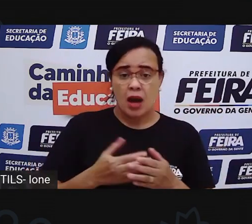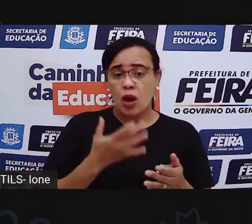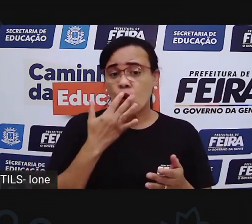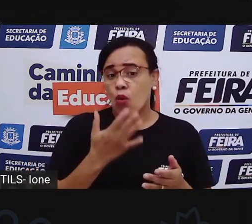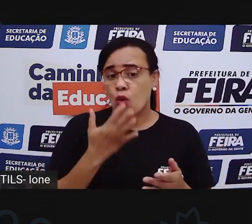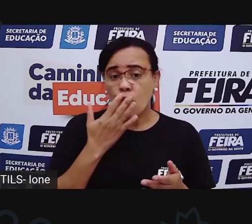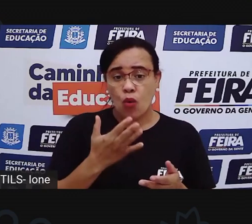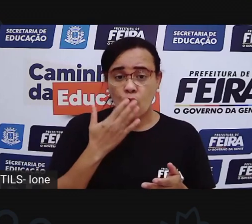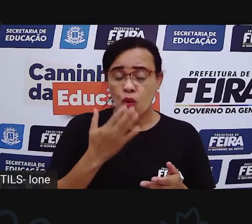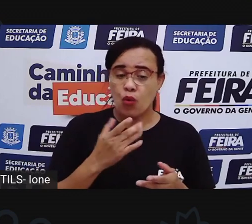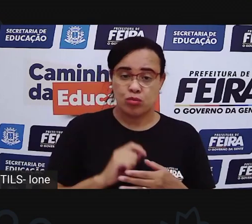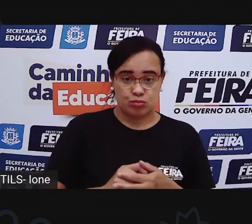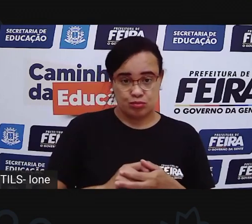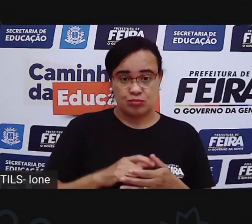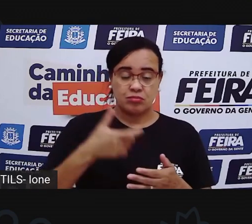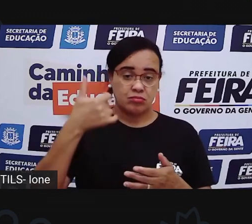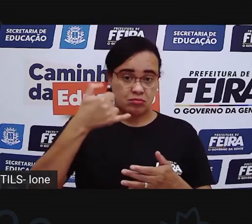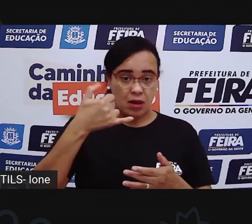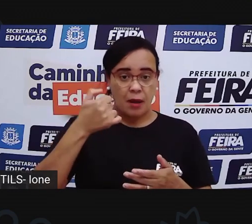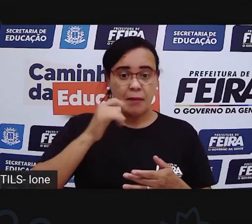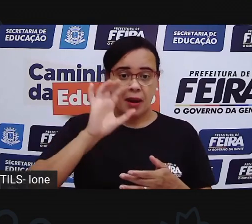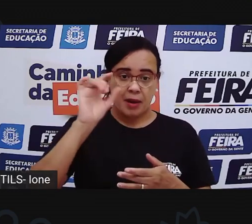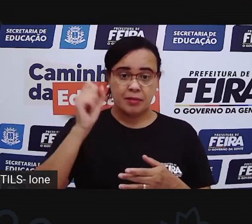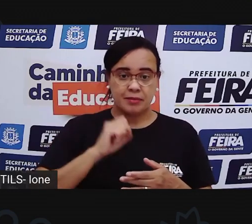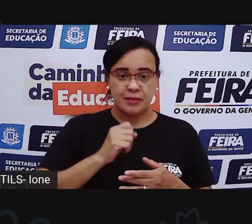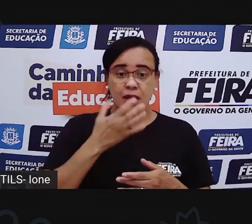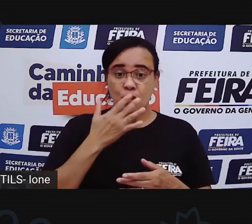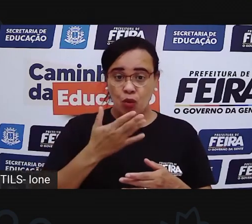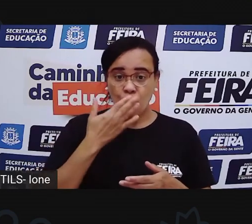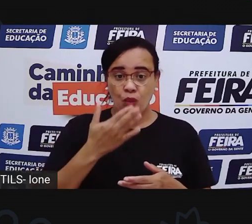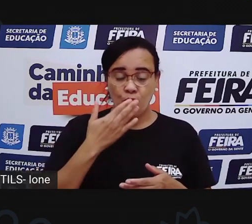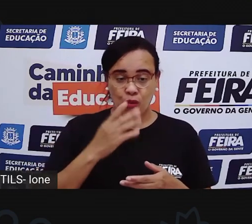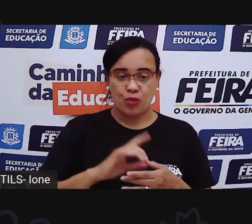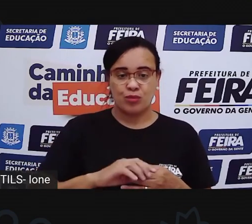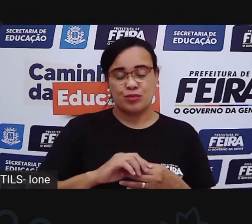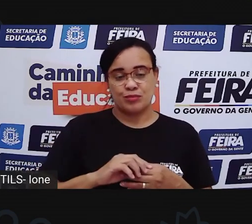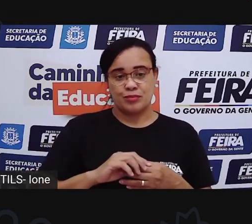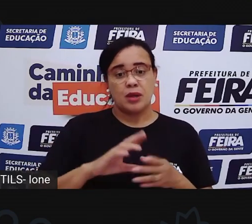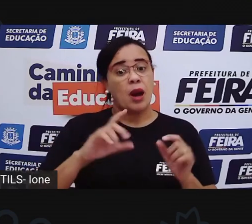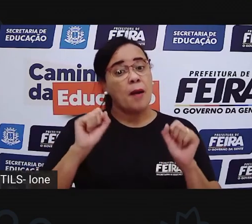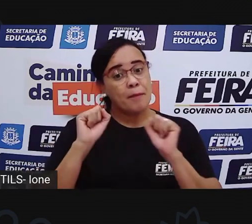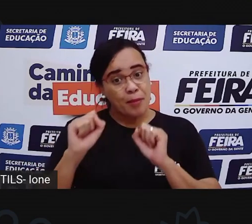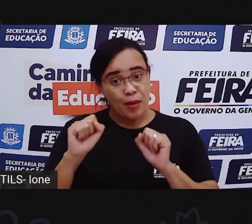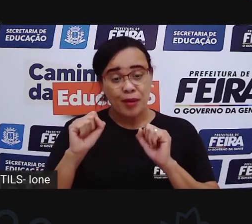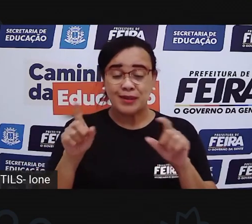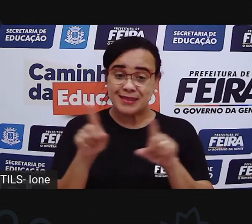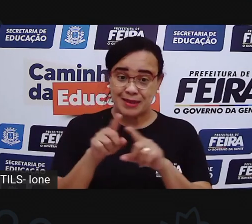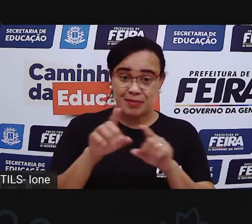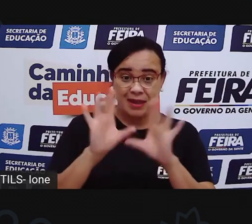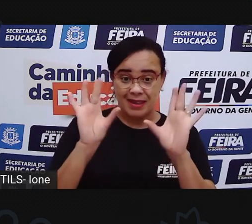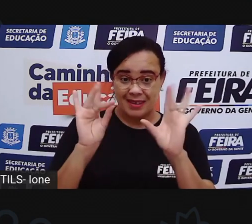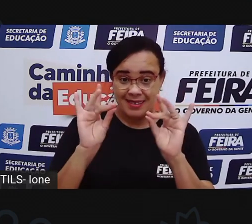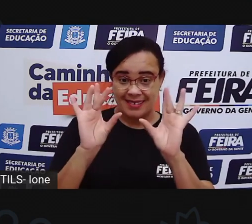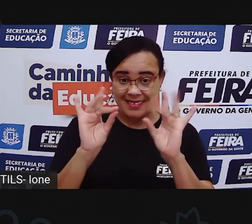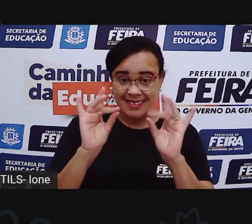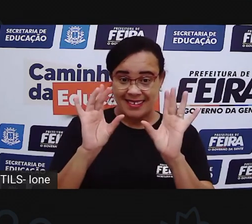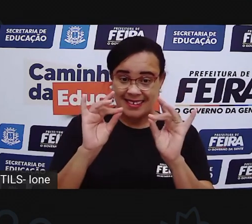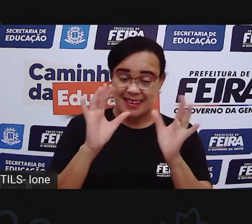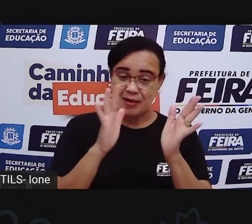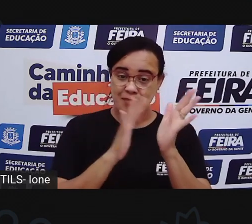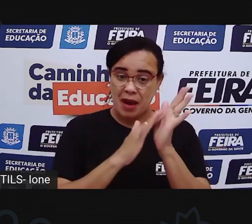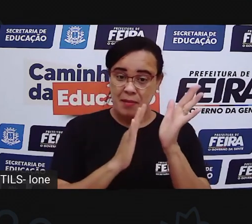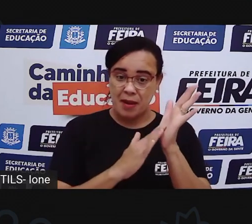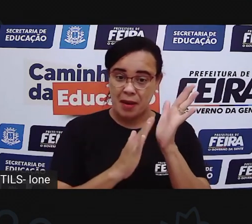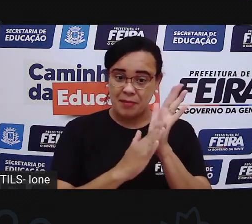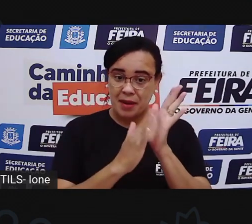hidrocor que não solta se você molhar, né? Se você tiver adesivo, aqueles adesivos de caderno, você também pode colar.